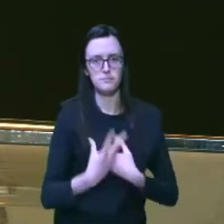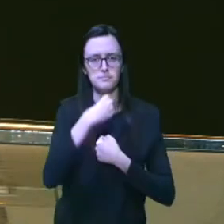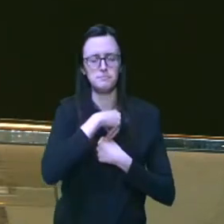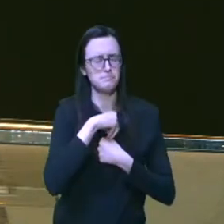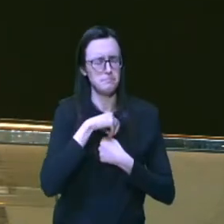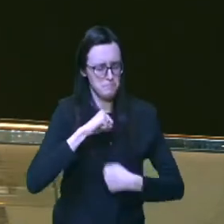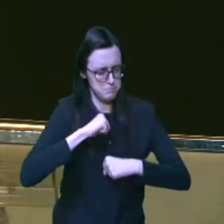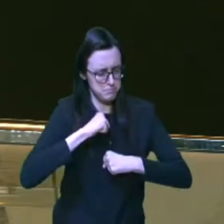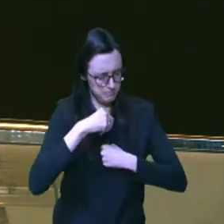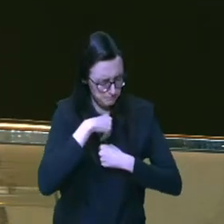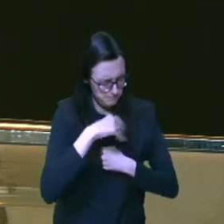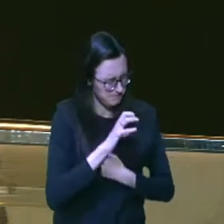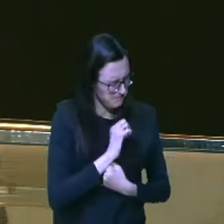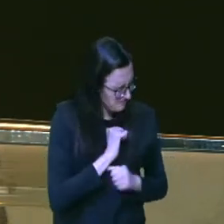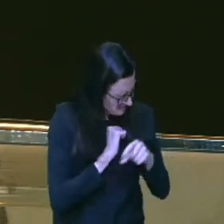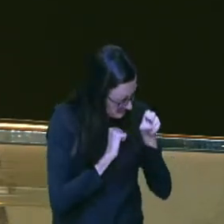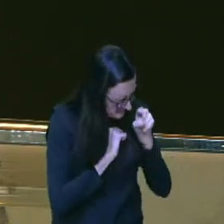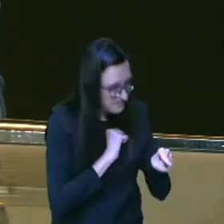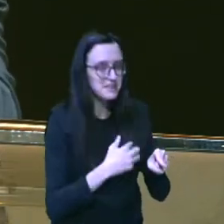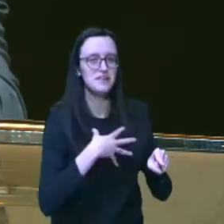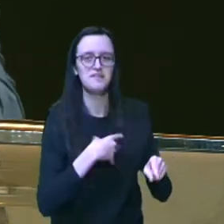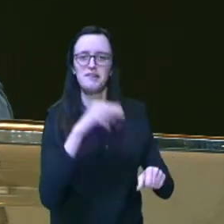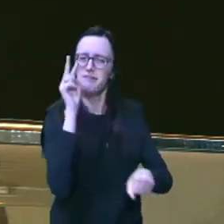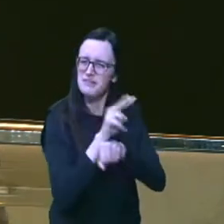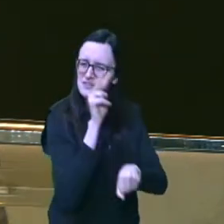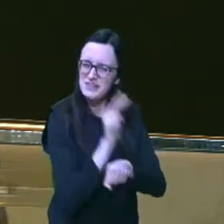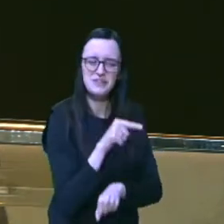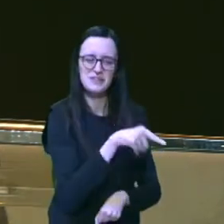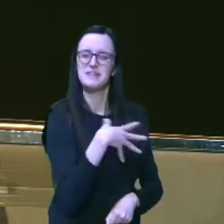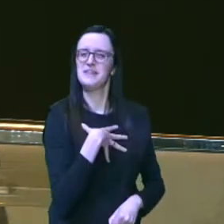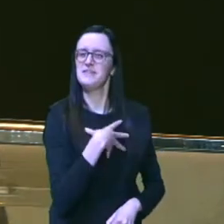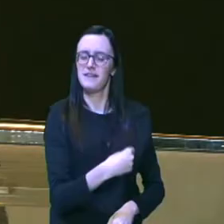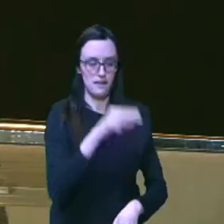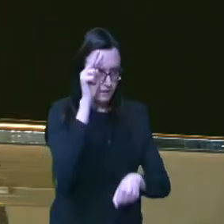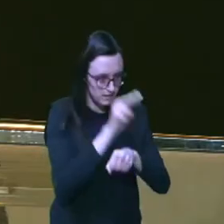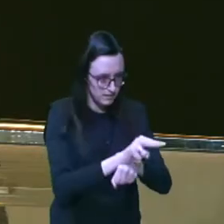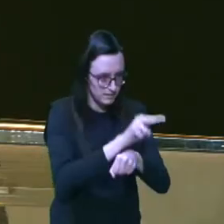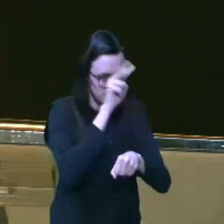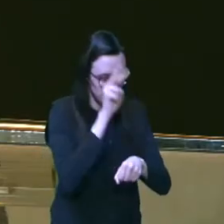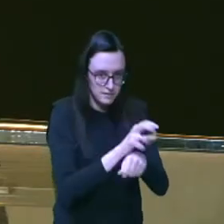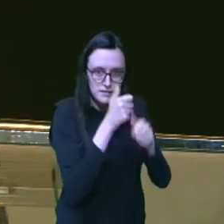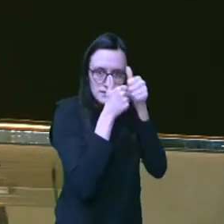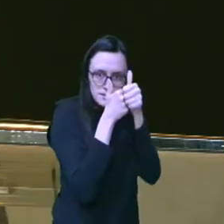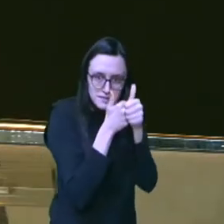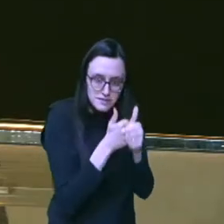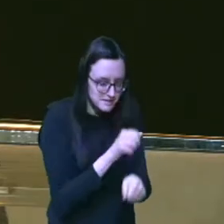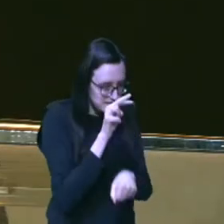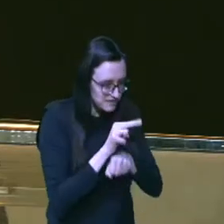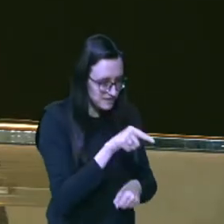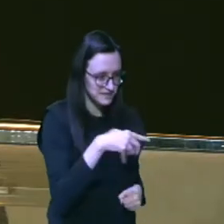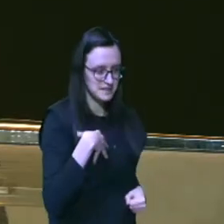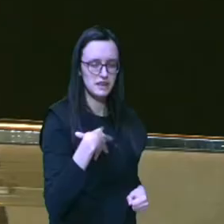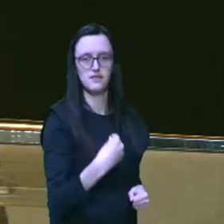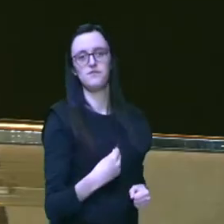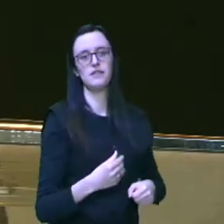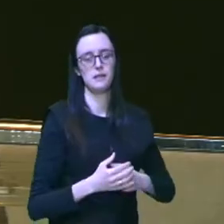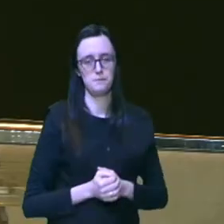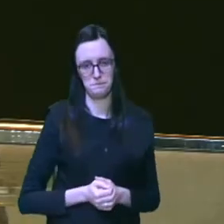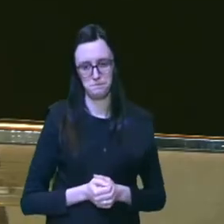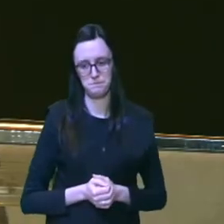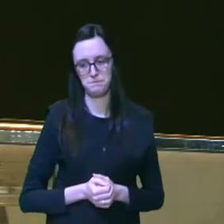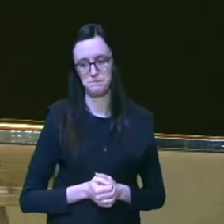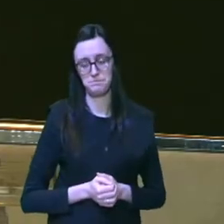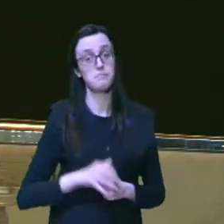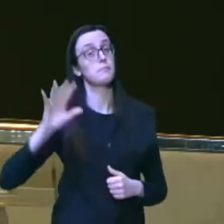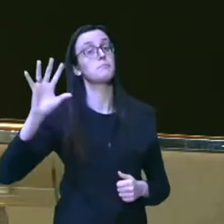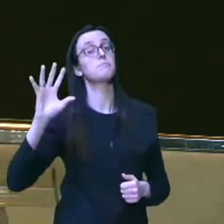Abraão amando aquele filho cuidando daquele filho e super protegendo aquele filho e